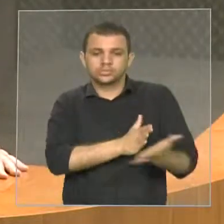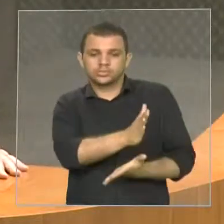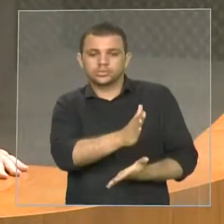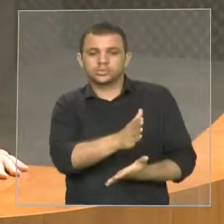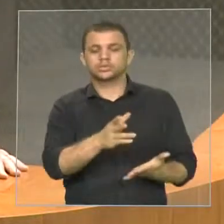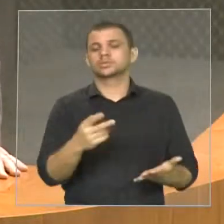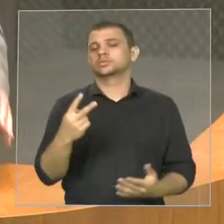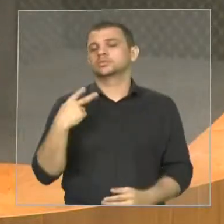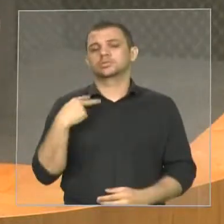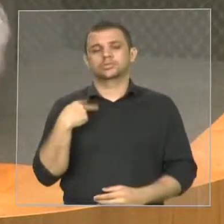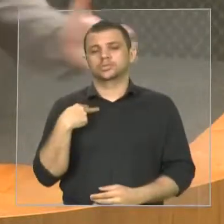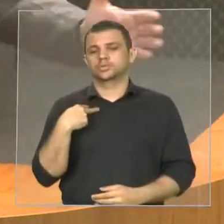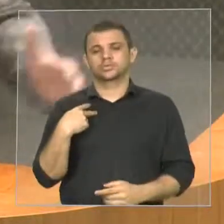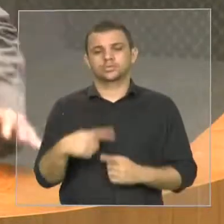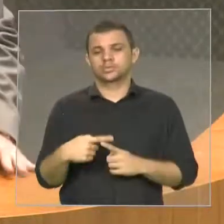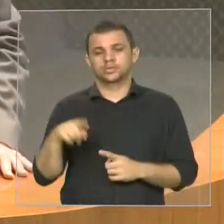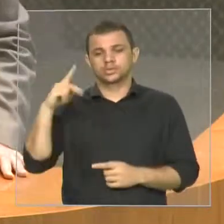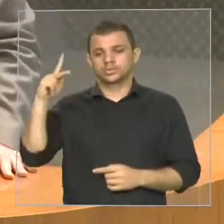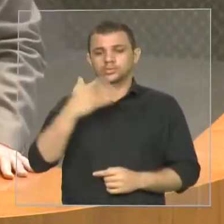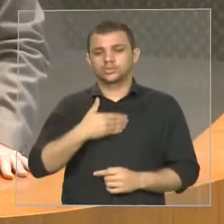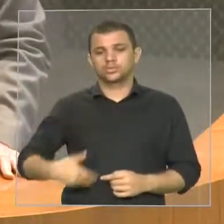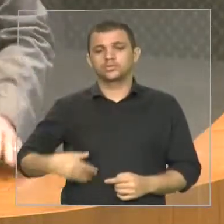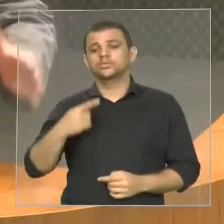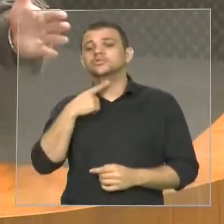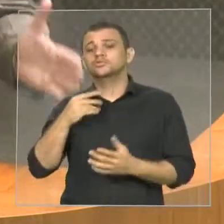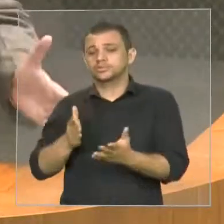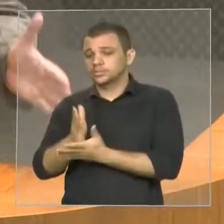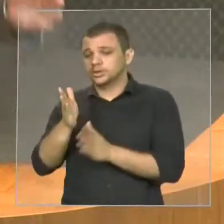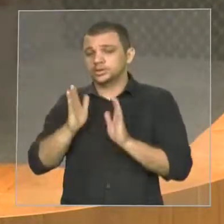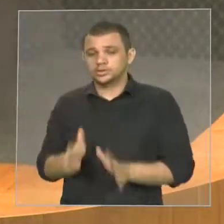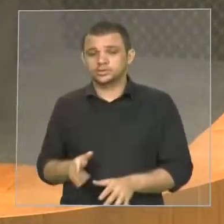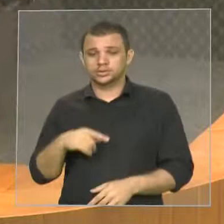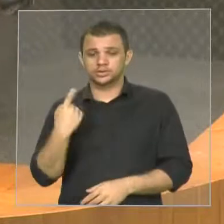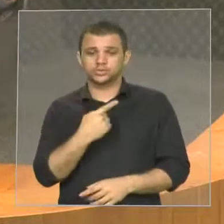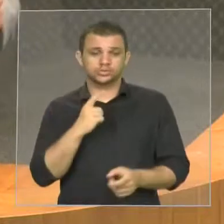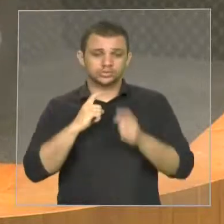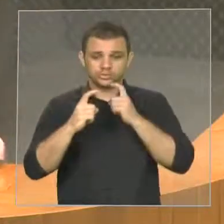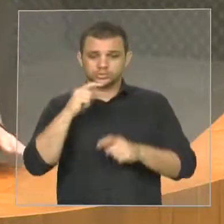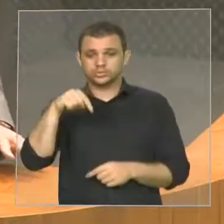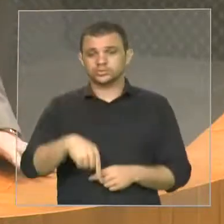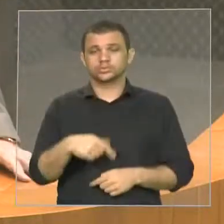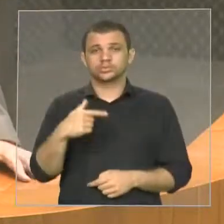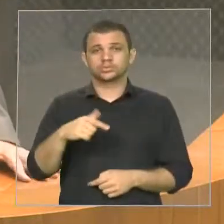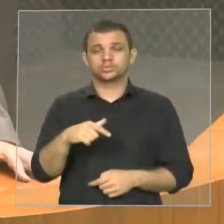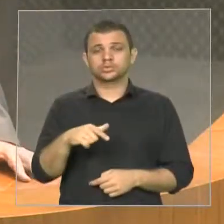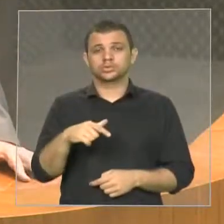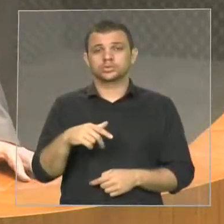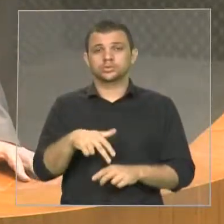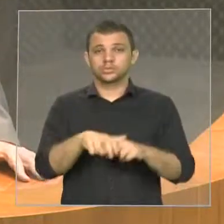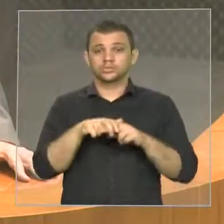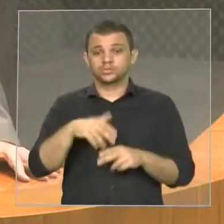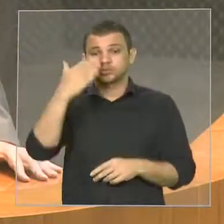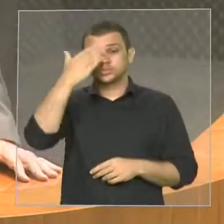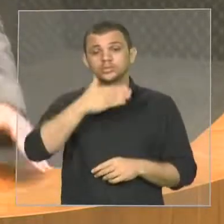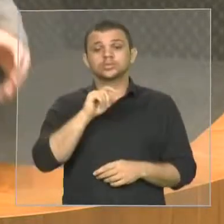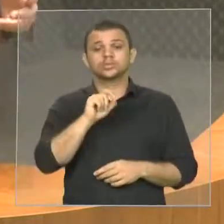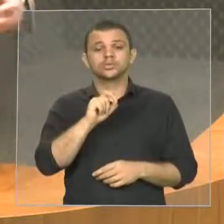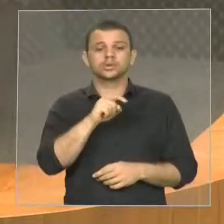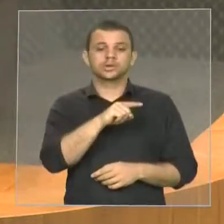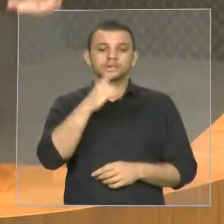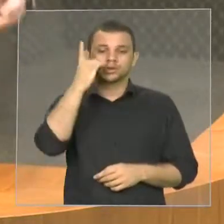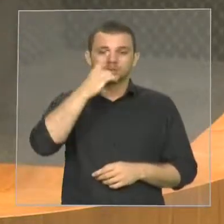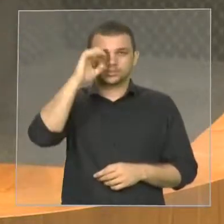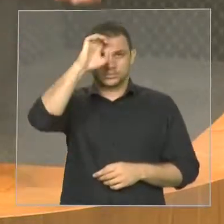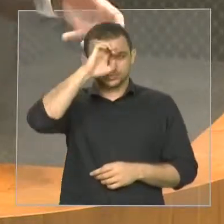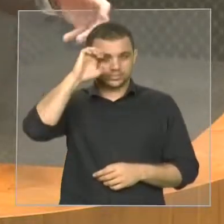governo. E nós não estaríamos aqui mais discutindo. Tanto é verdade que foi apresentada uma emenda do deputado Braide para tentar